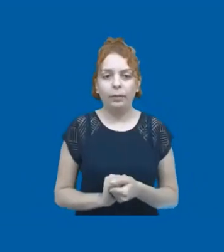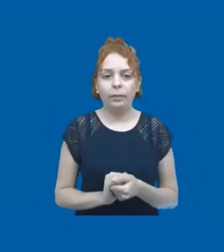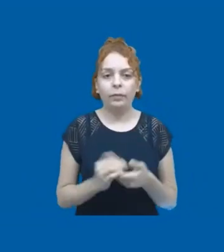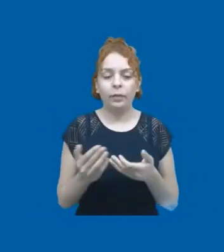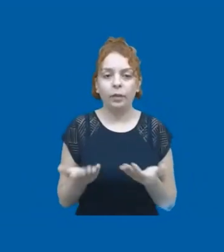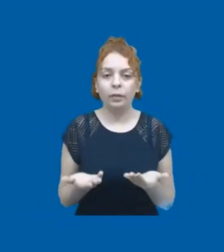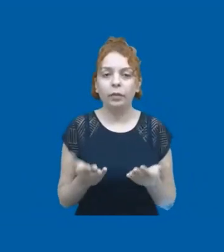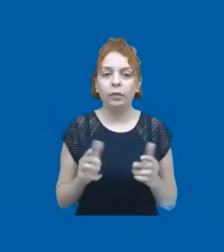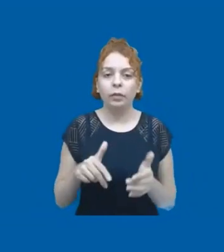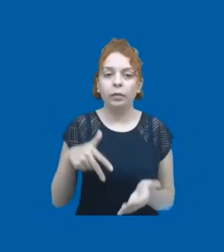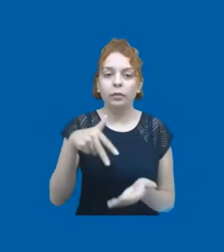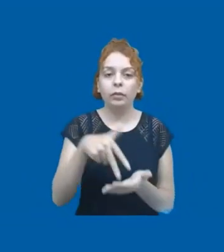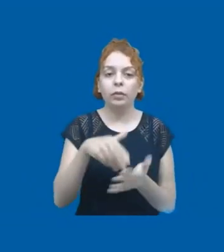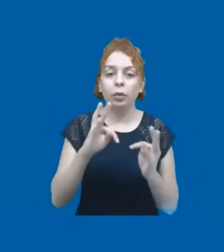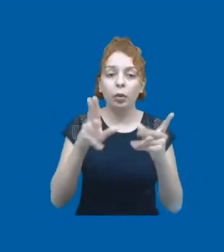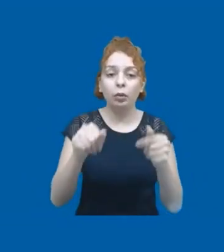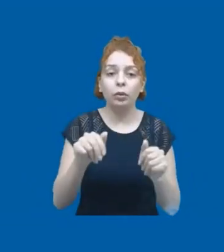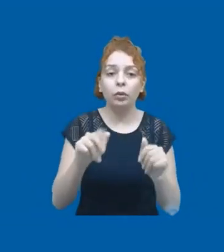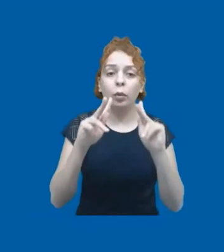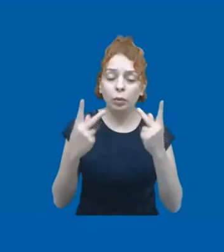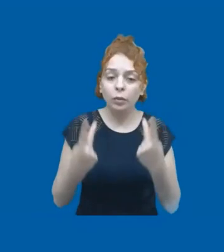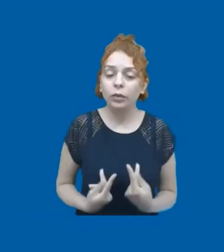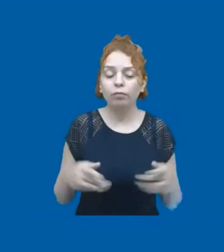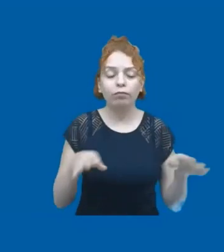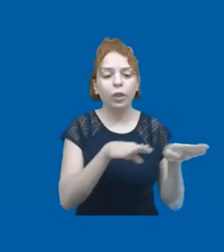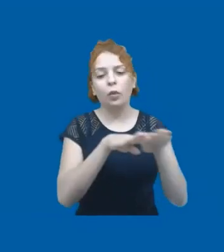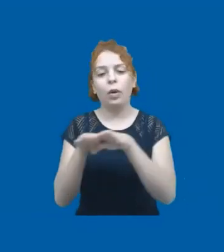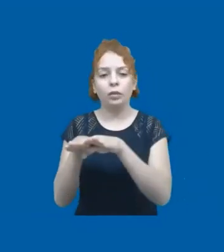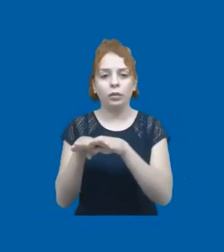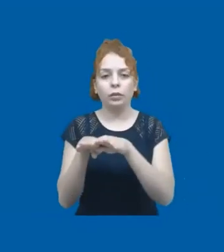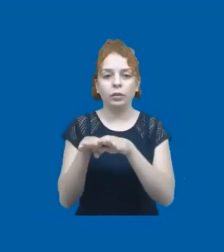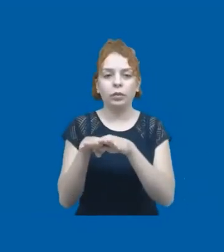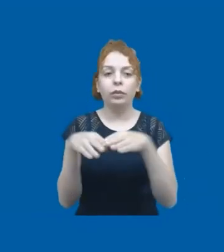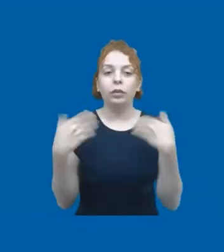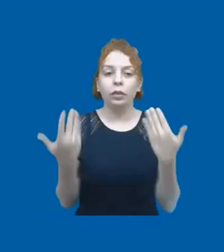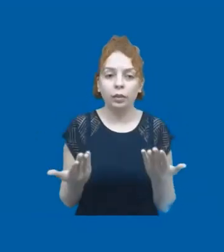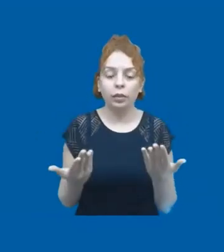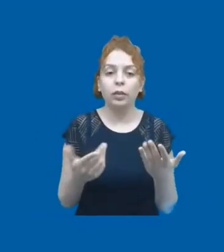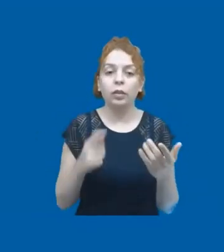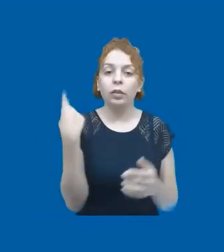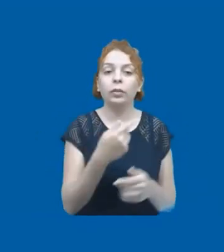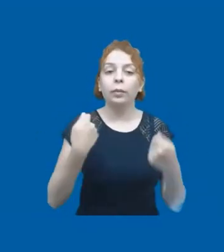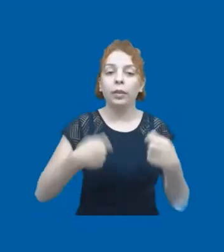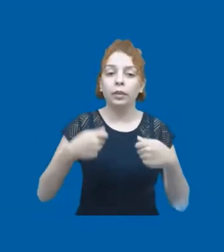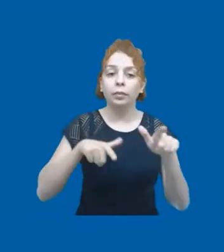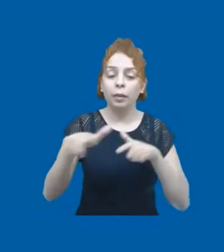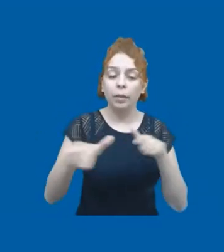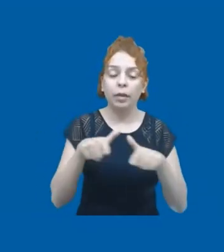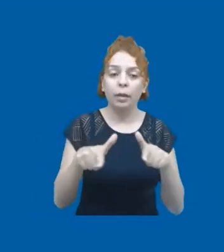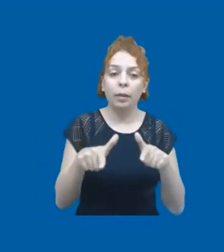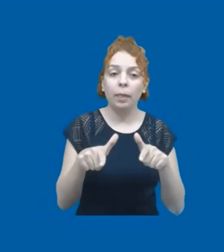perder de vista que somos todos humanos e, portanto, iguais. Sendo assim, devemos trabalhar para que isso